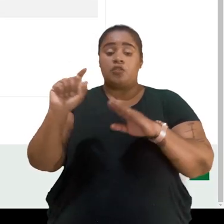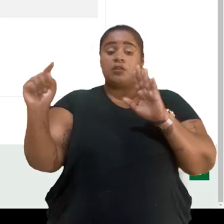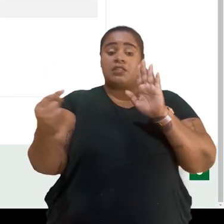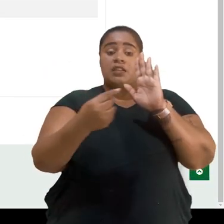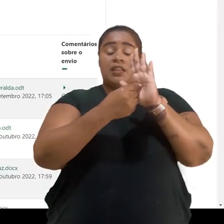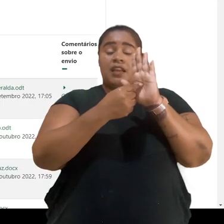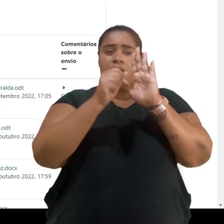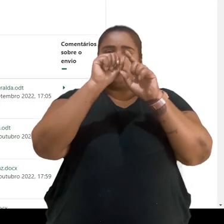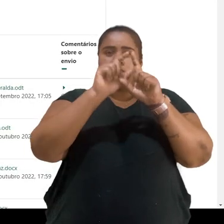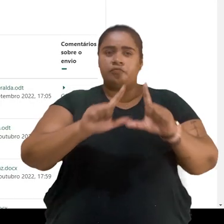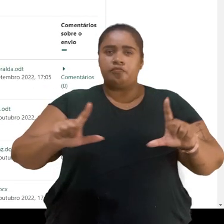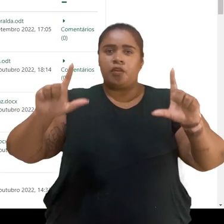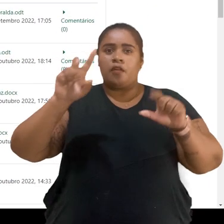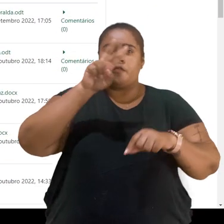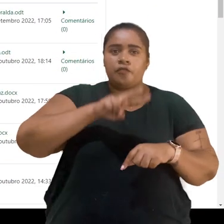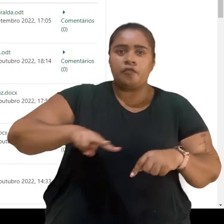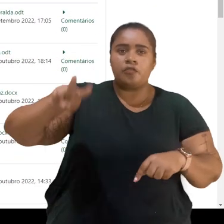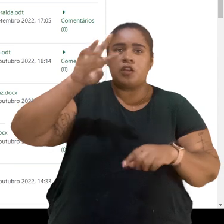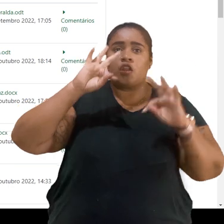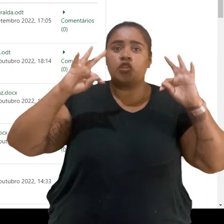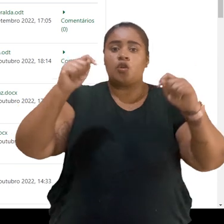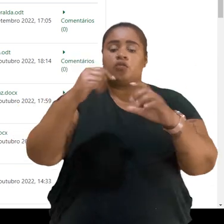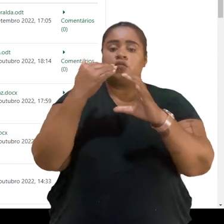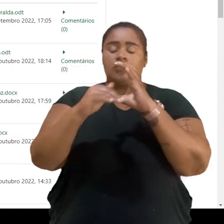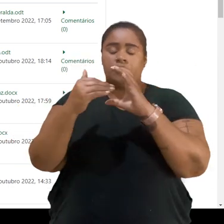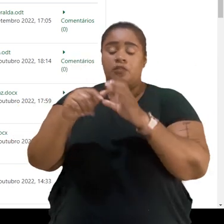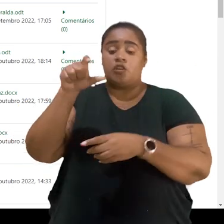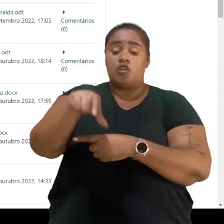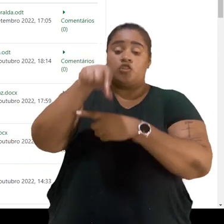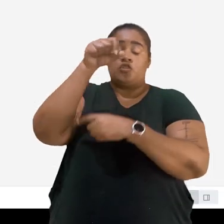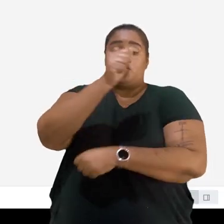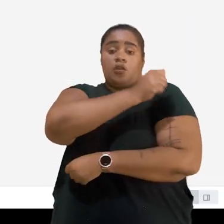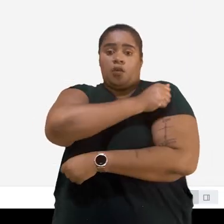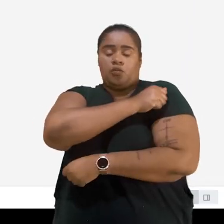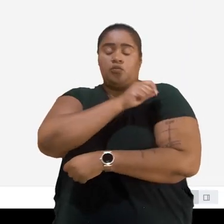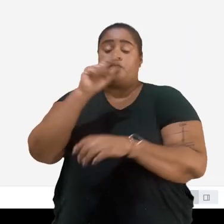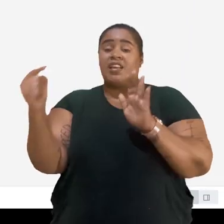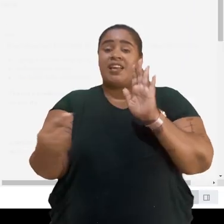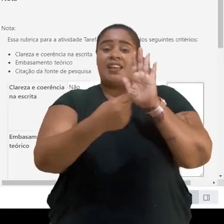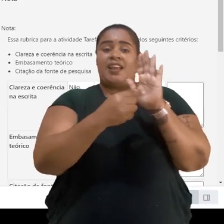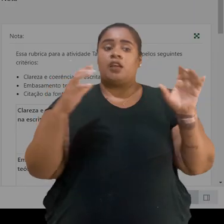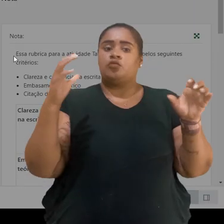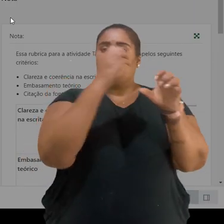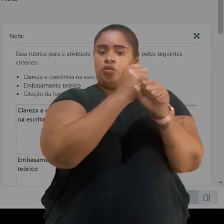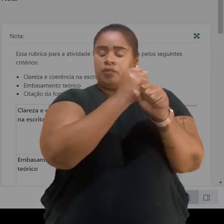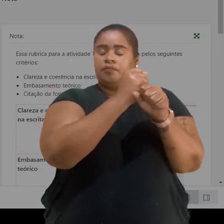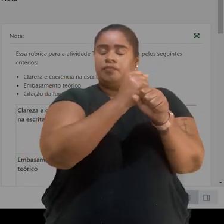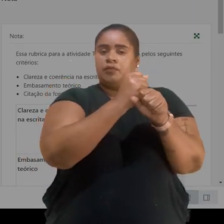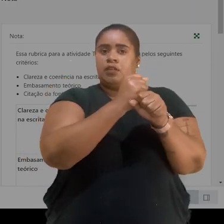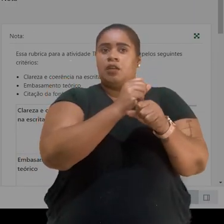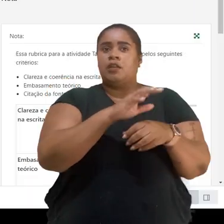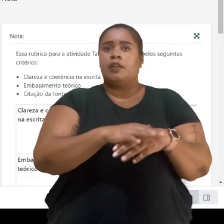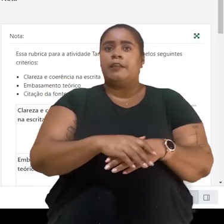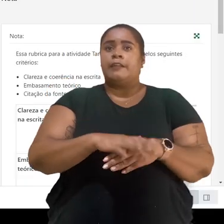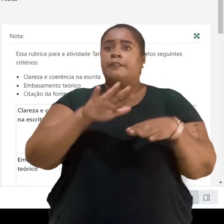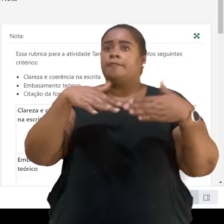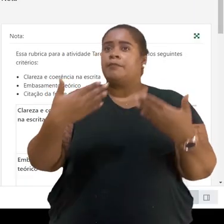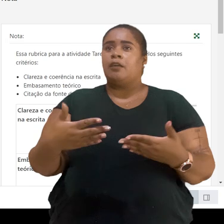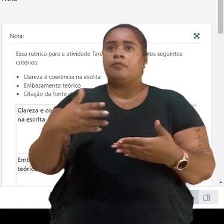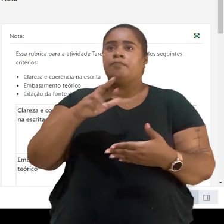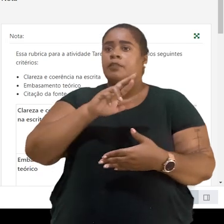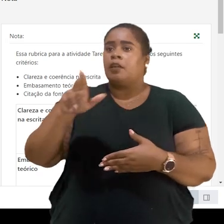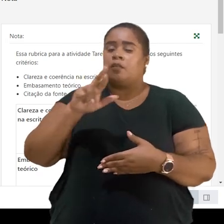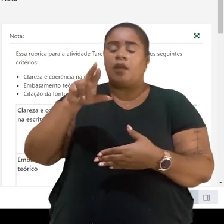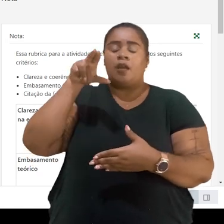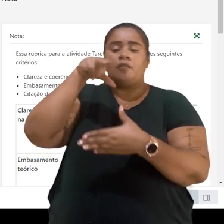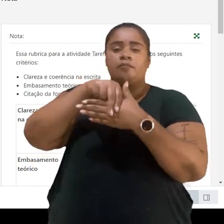nós vamos clicar em ver todos os envios, escolher o aluno que vamos avaliar, clicar em nota e aqui como não